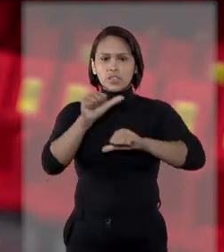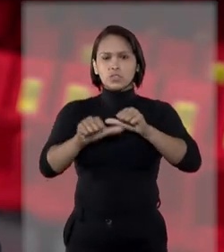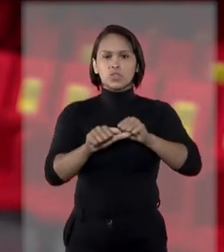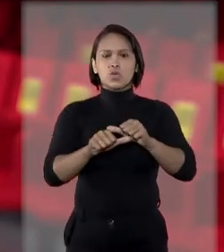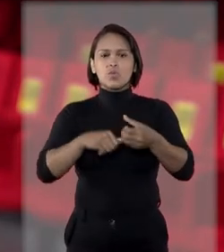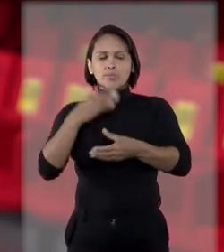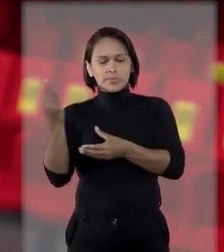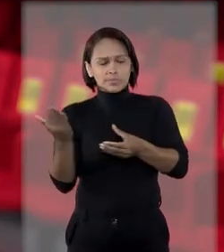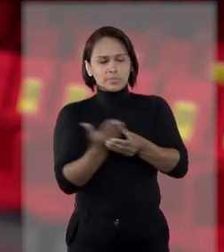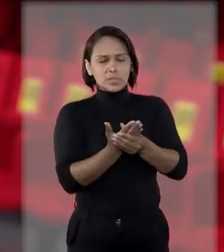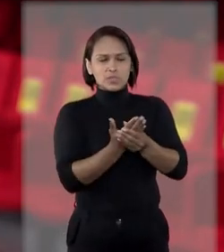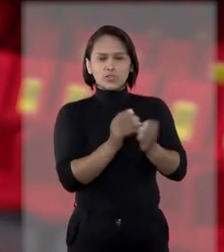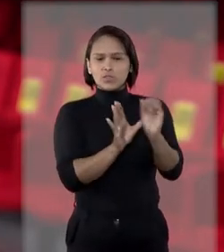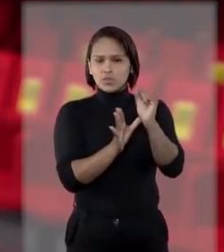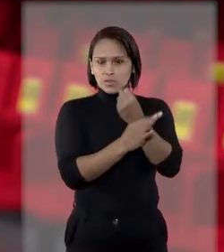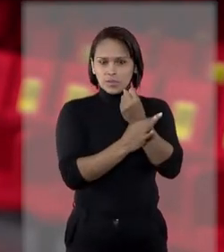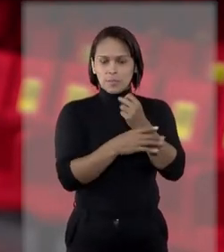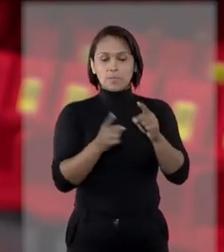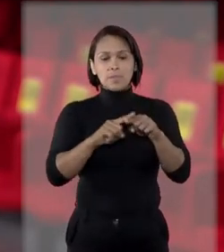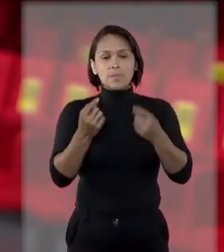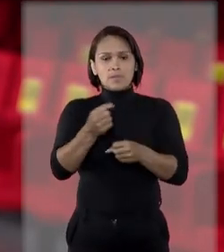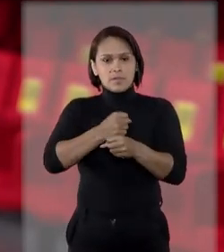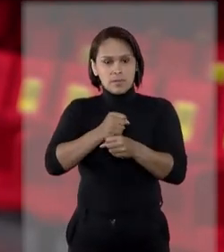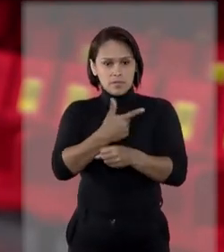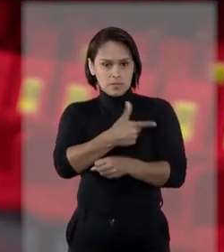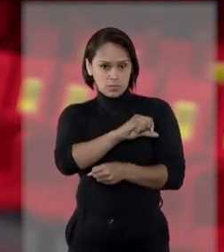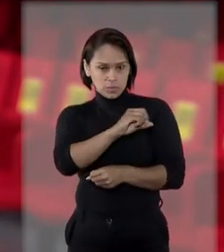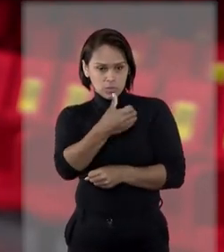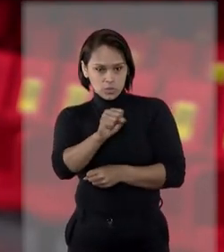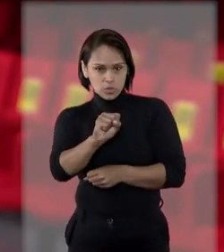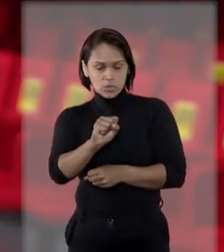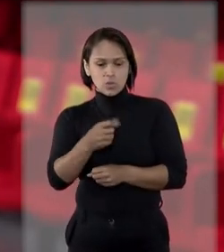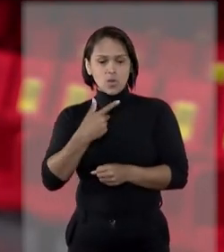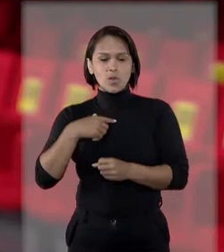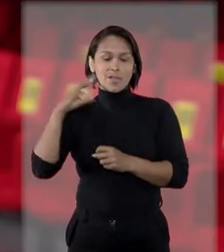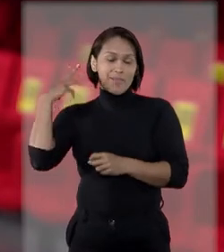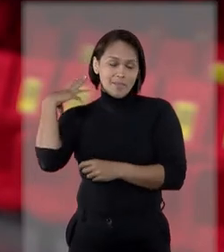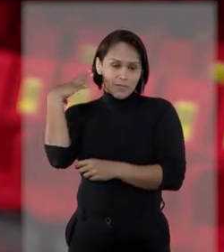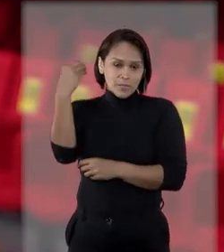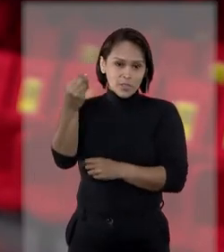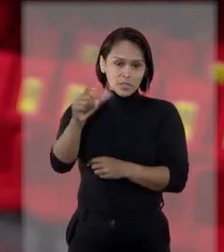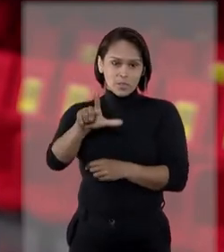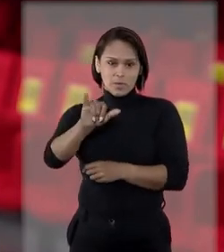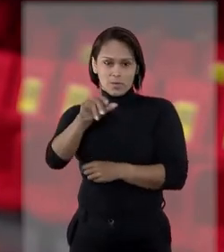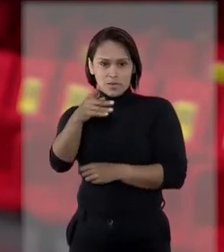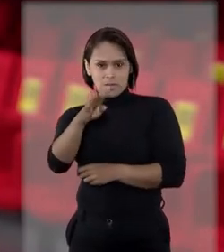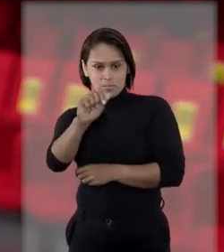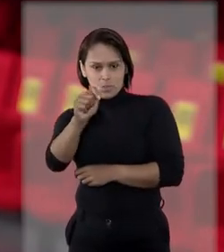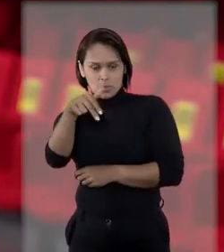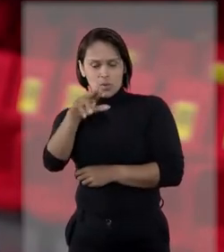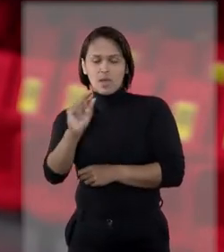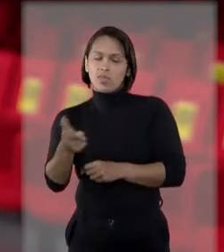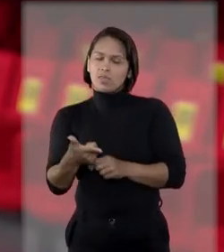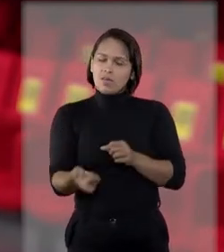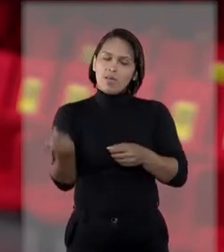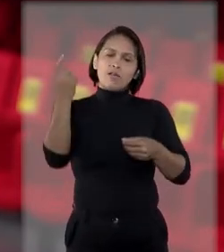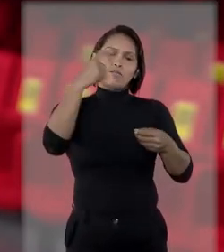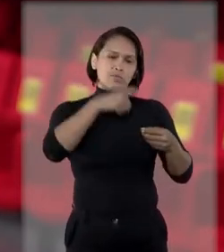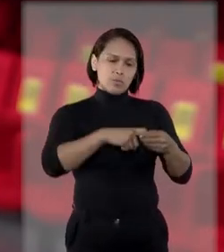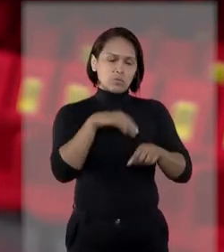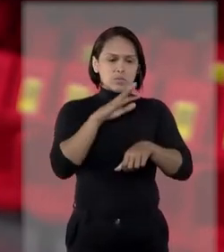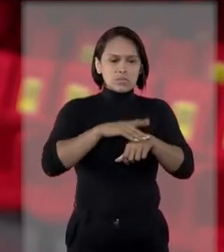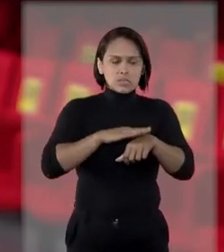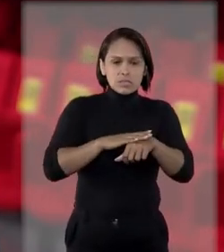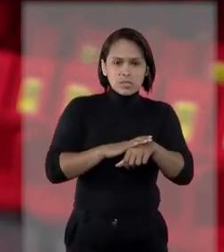por medidas cautelares. Em 2018, com autorização da Justiça, ele viajou para o Líbano, mas depois alegou problemas de saúde e